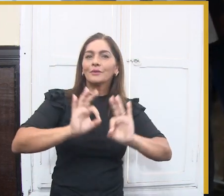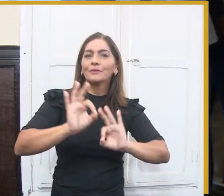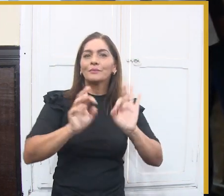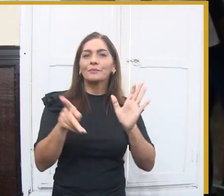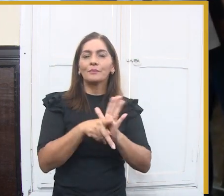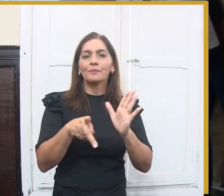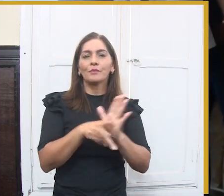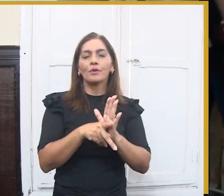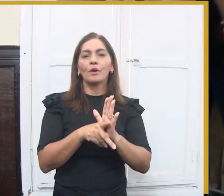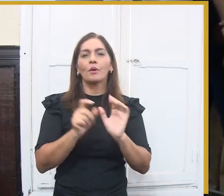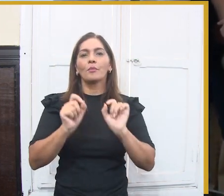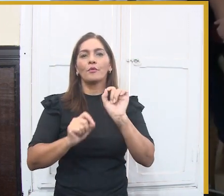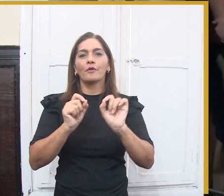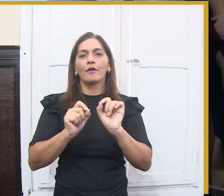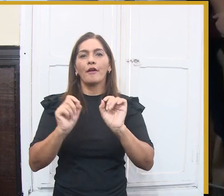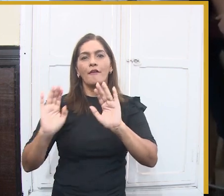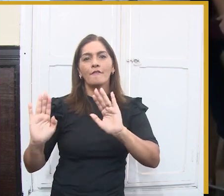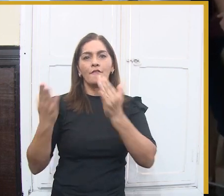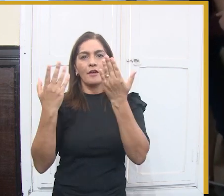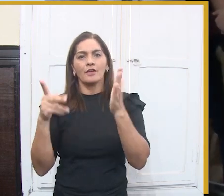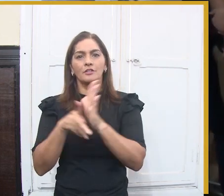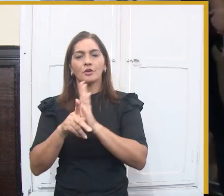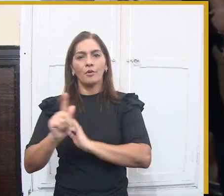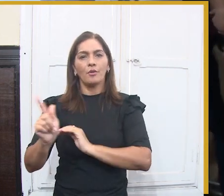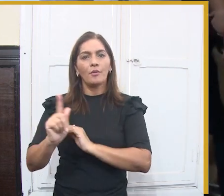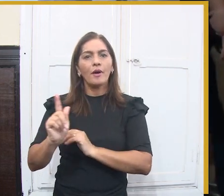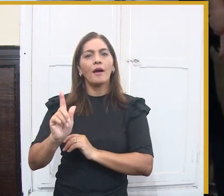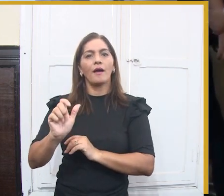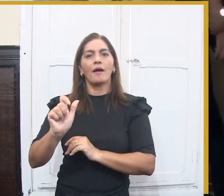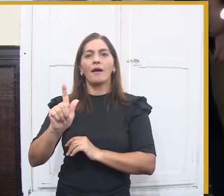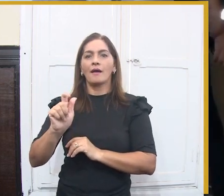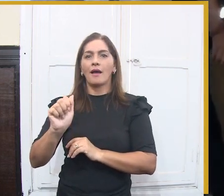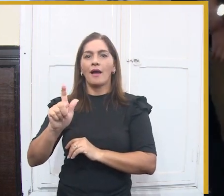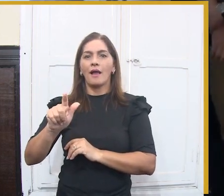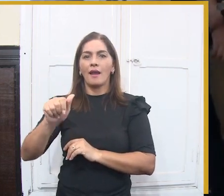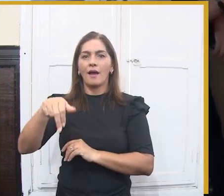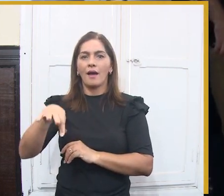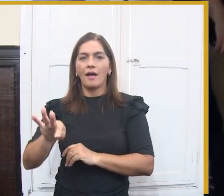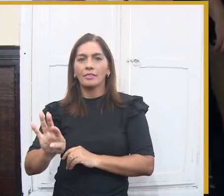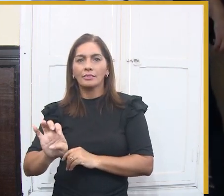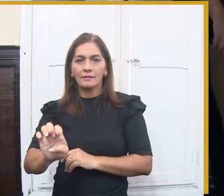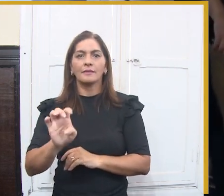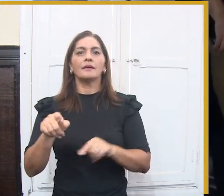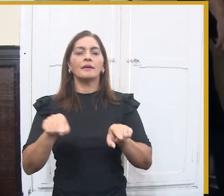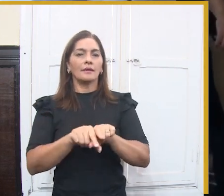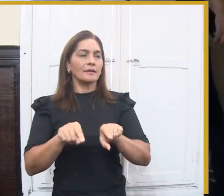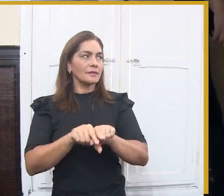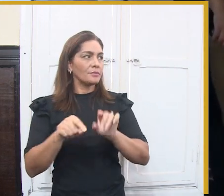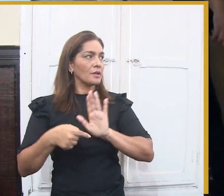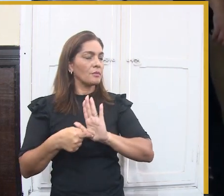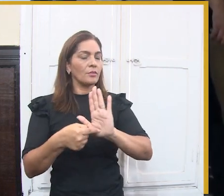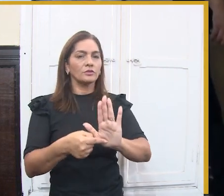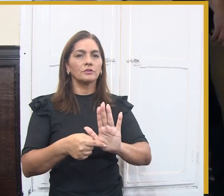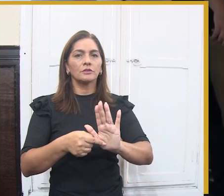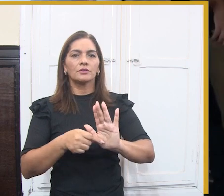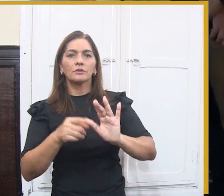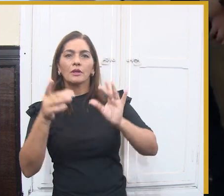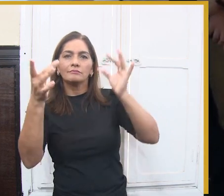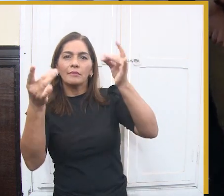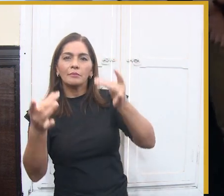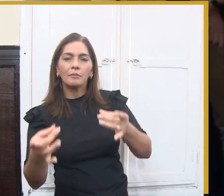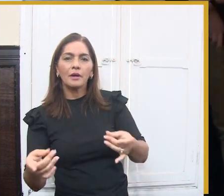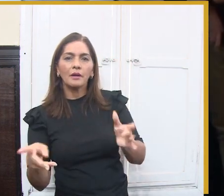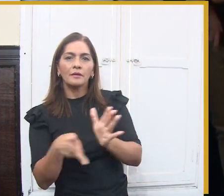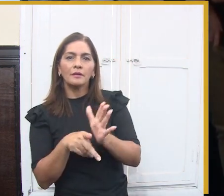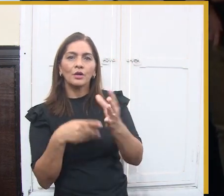de Galantes, e possivelmente até lá nós teremos uma outra inovação que eu ainda não posso falar, mas até lá nós teremos